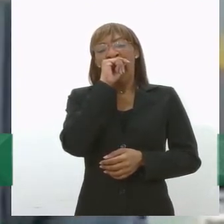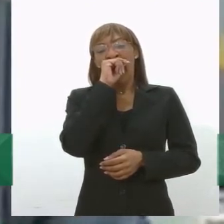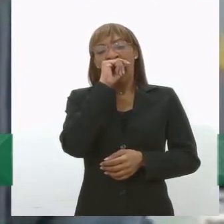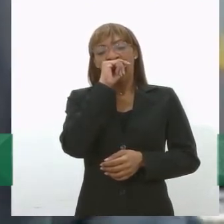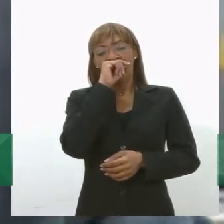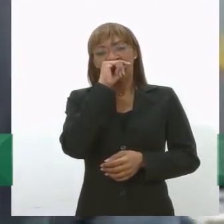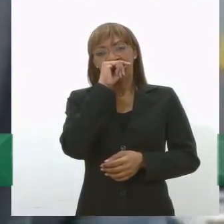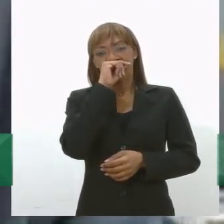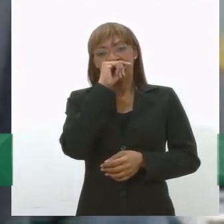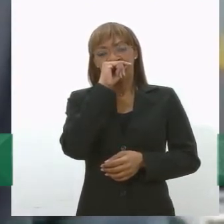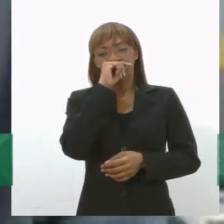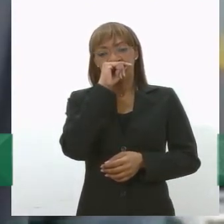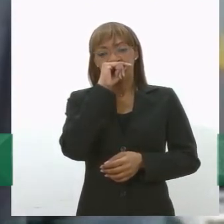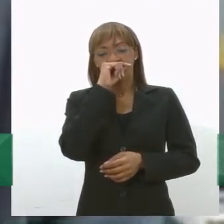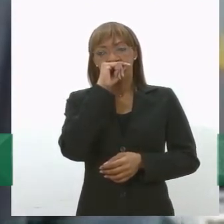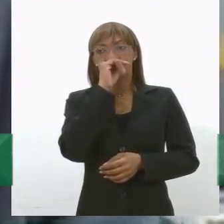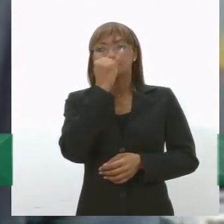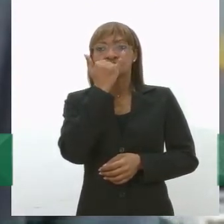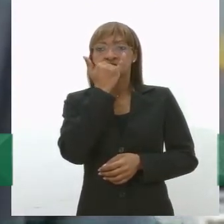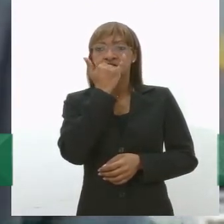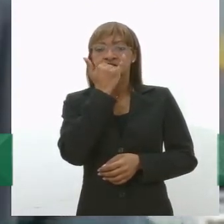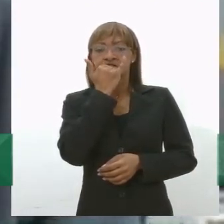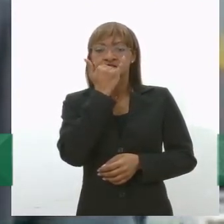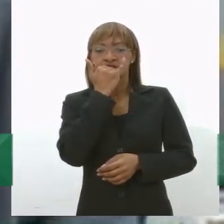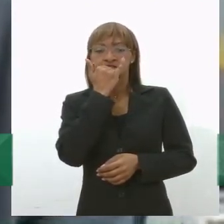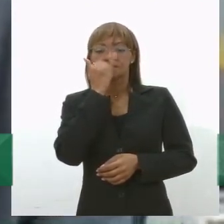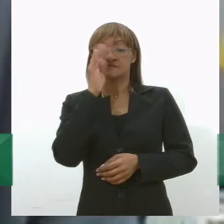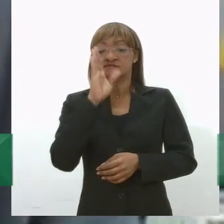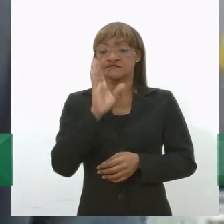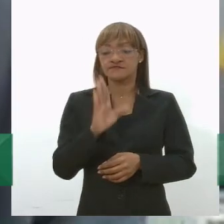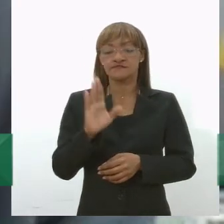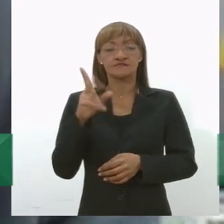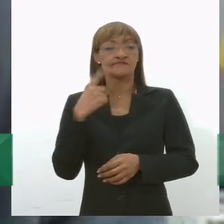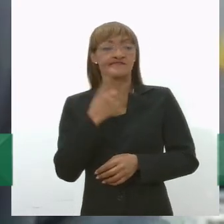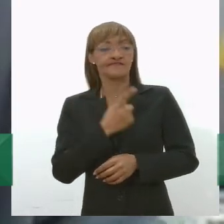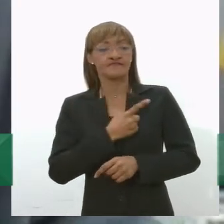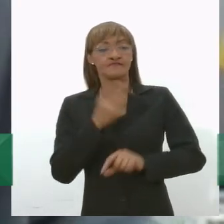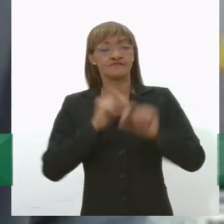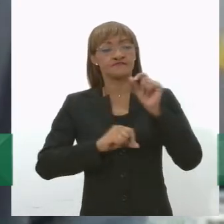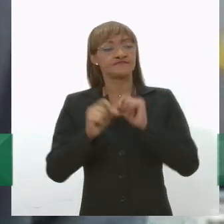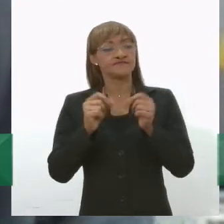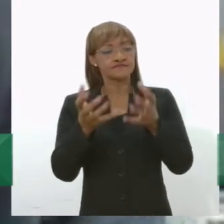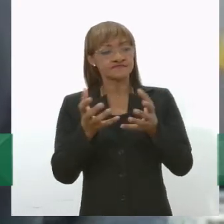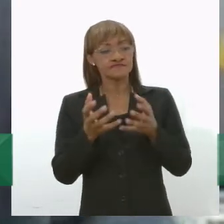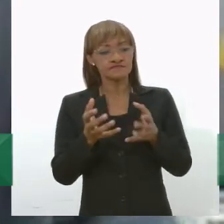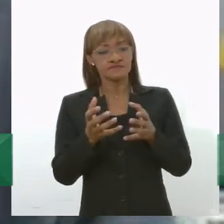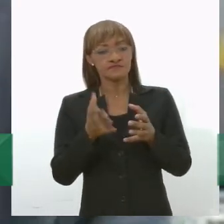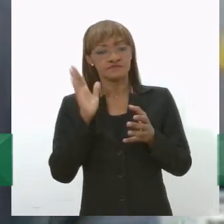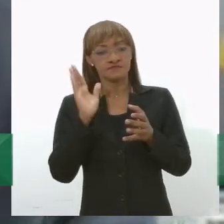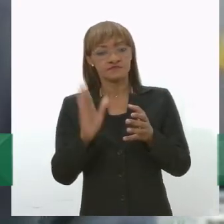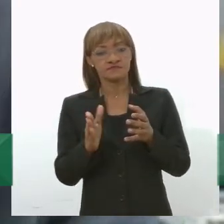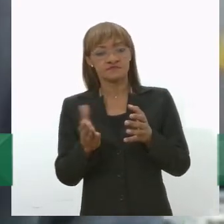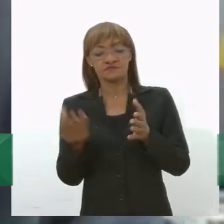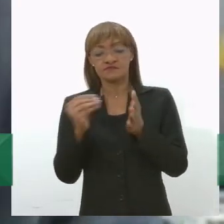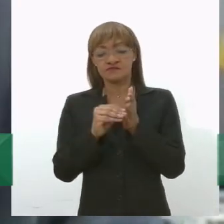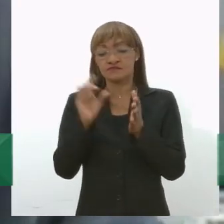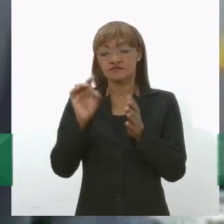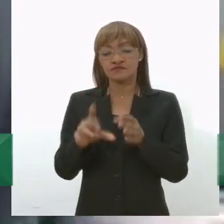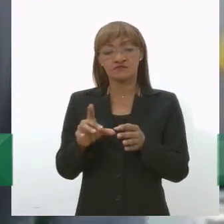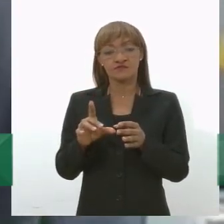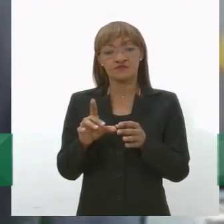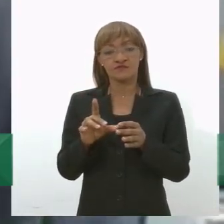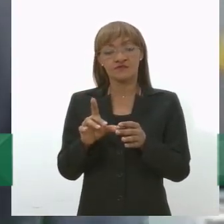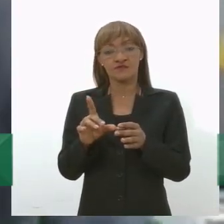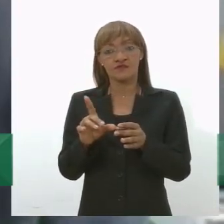que é através de aterro, sim mas a gente deveria estar colocando no aterro só o resíduo, né? O rejeito que